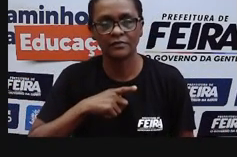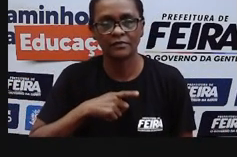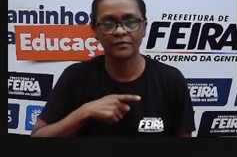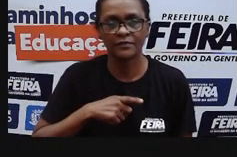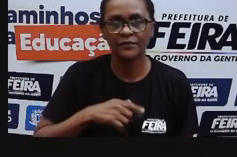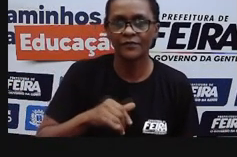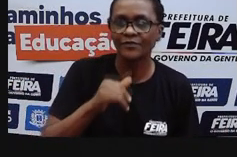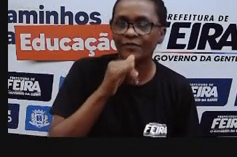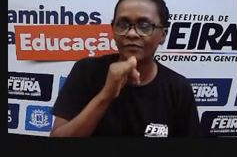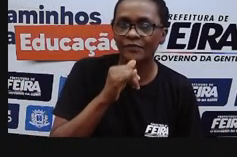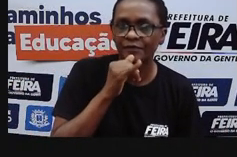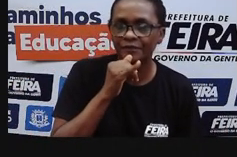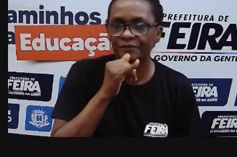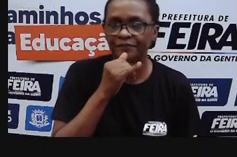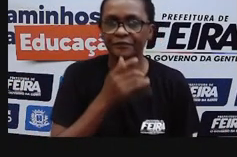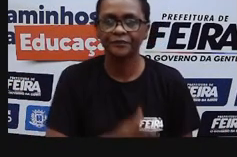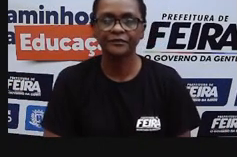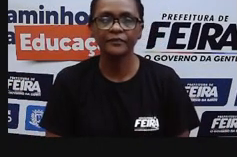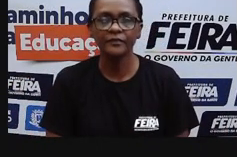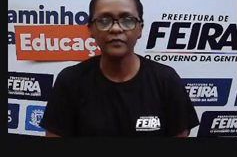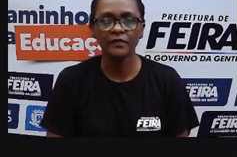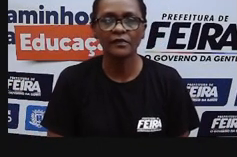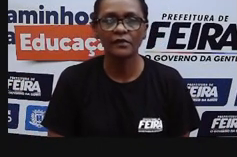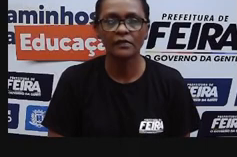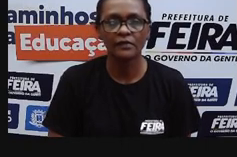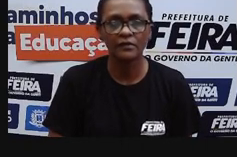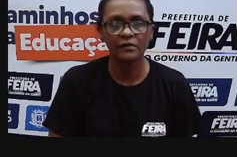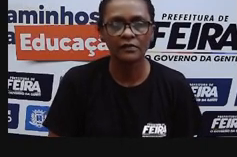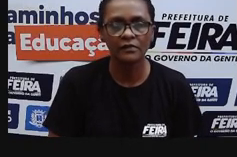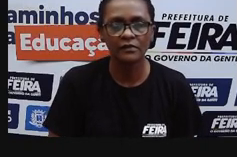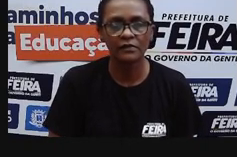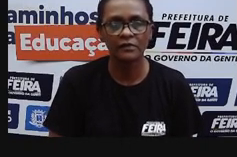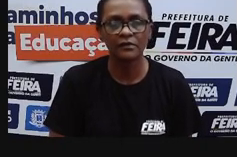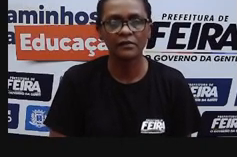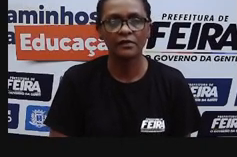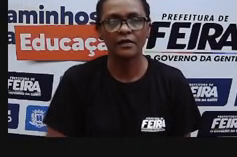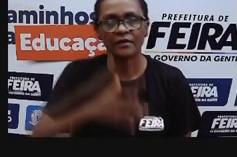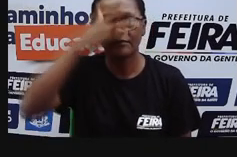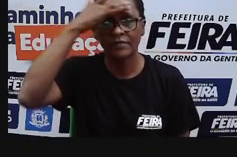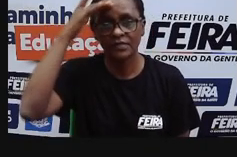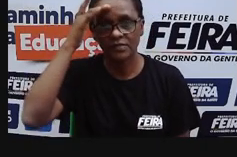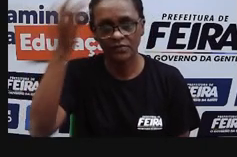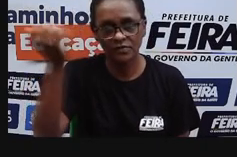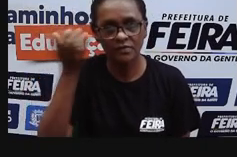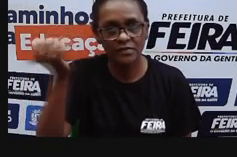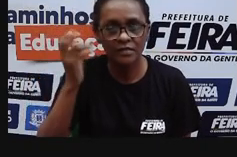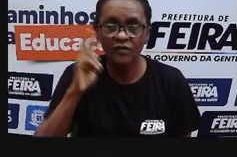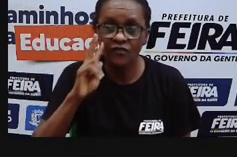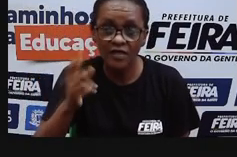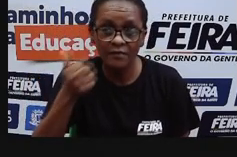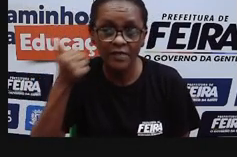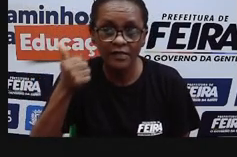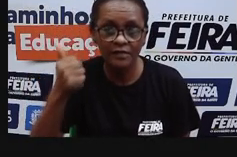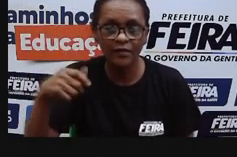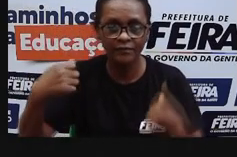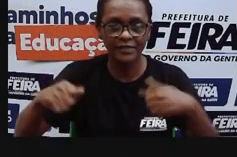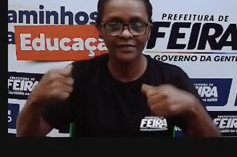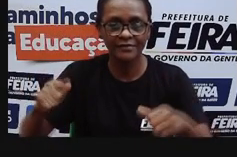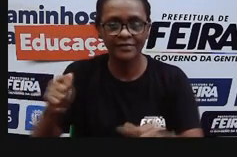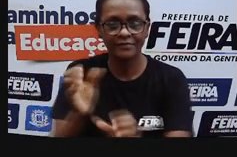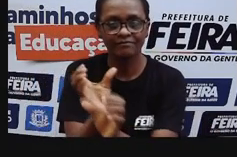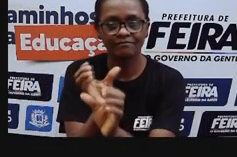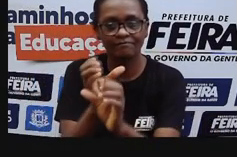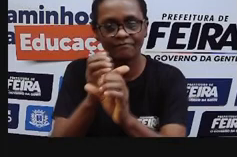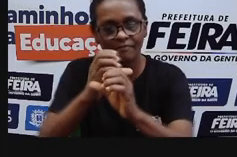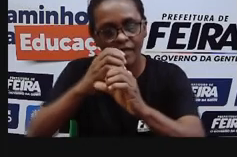pra ver alguma coisa, né? É tentar achar algumas pistas. Então, a gente tem que